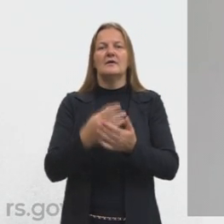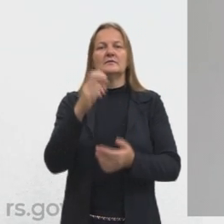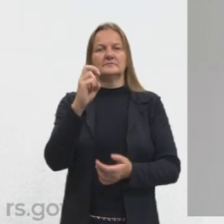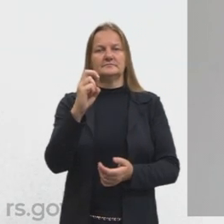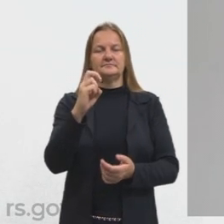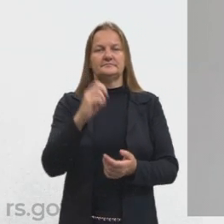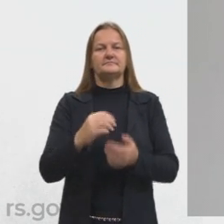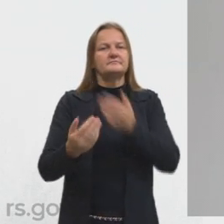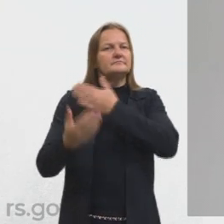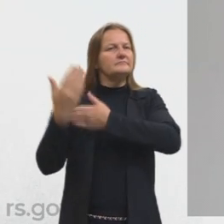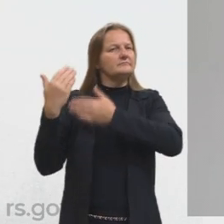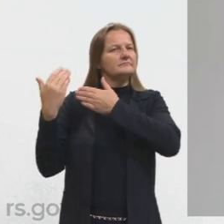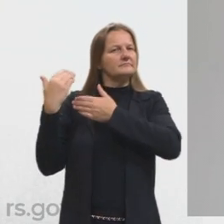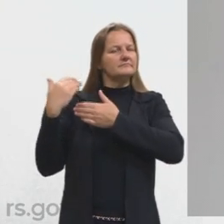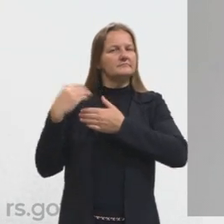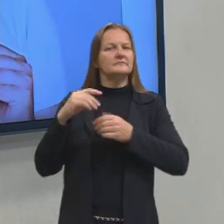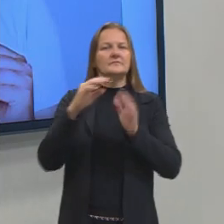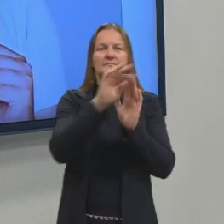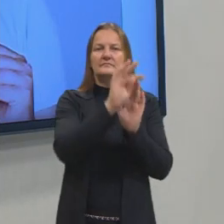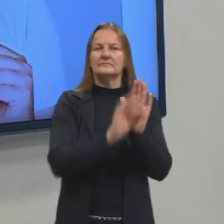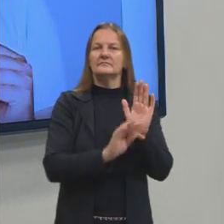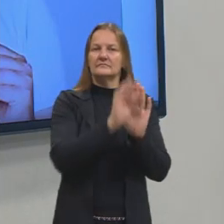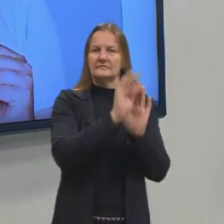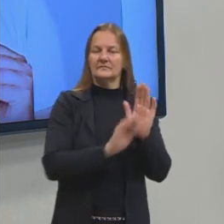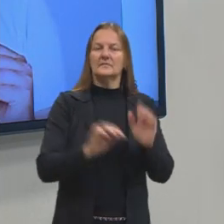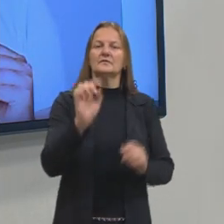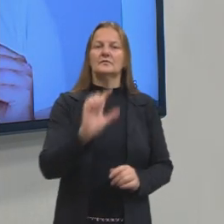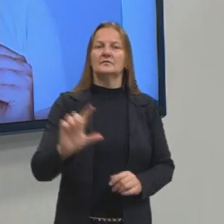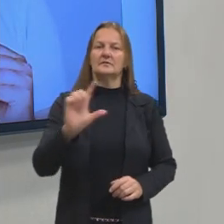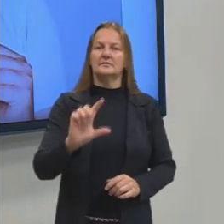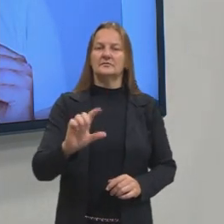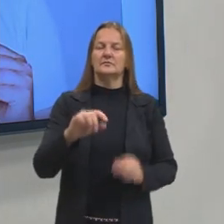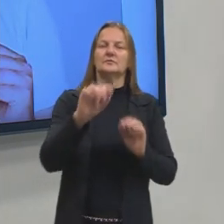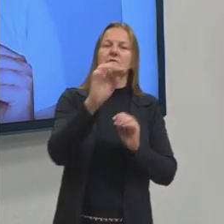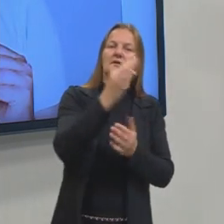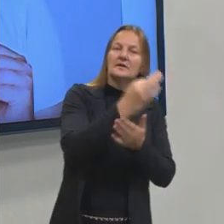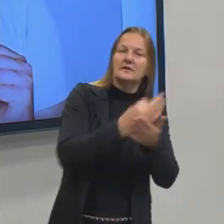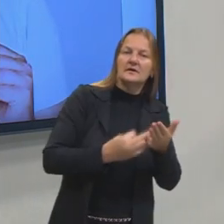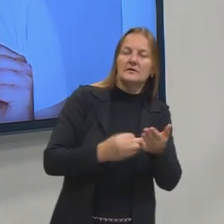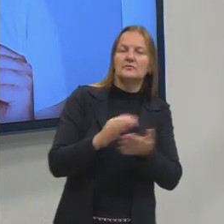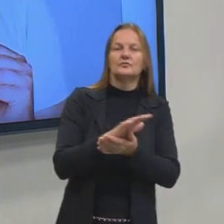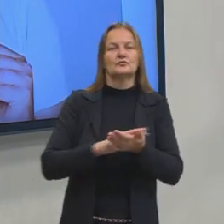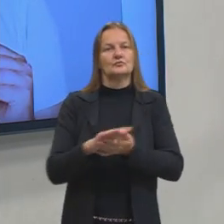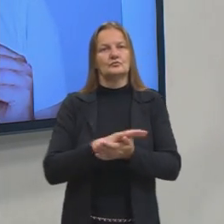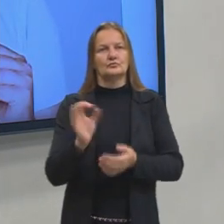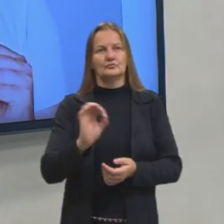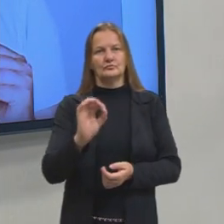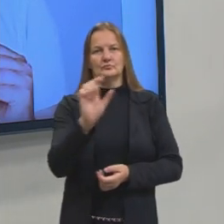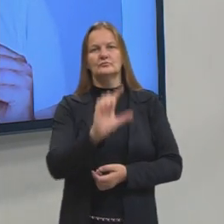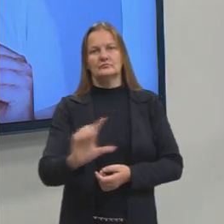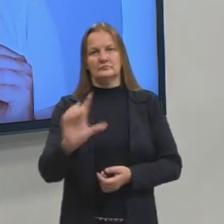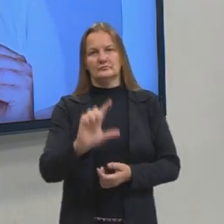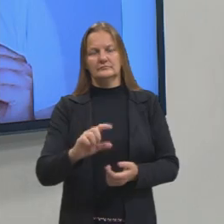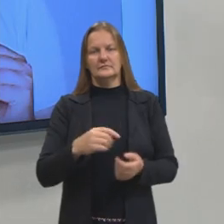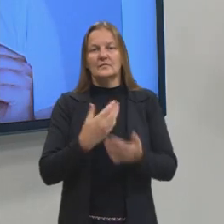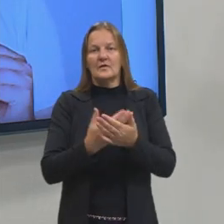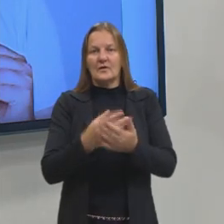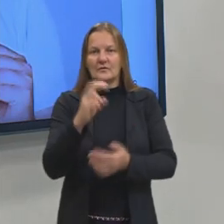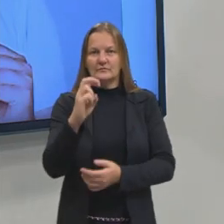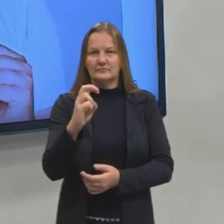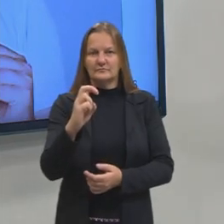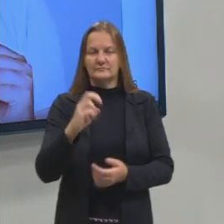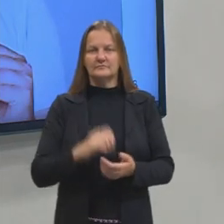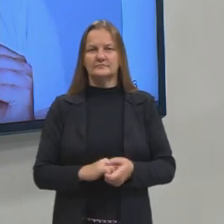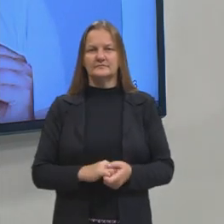5, quando eu falo sobre textos literários e textos não literários. Lá na nossa aula 5 a gente vai